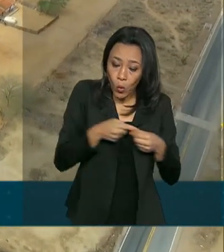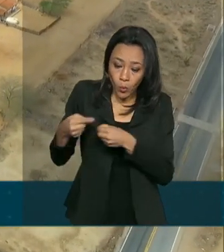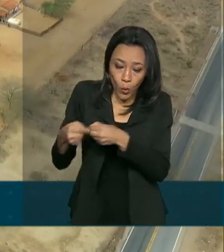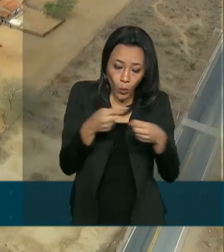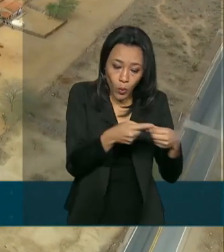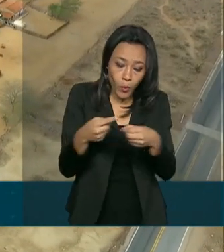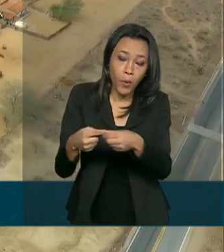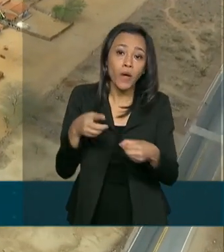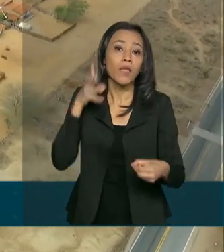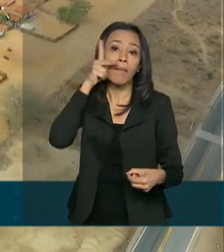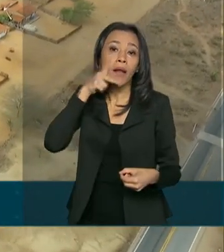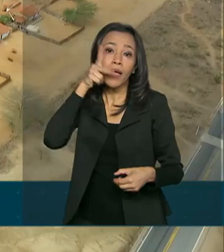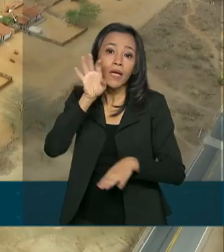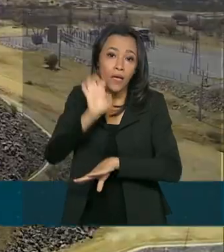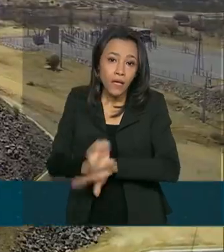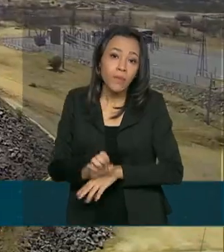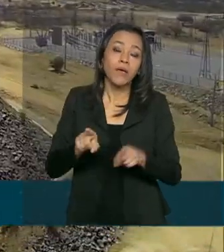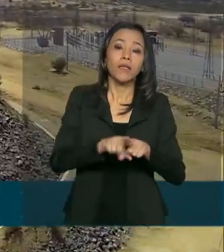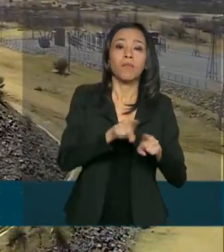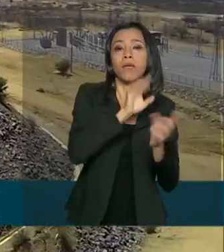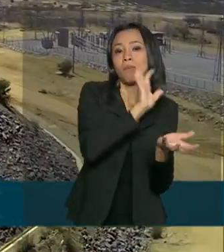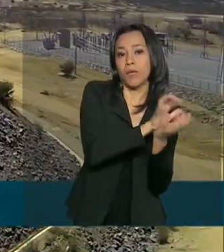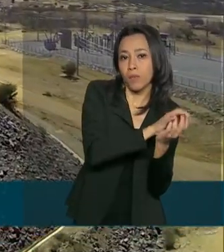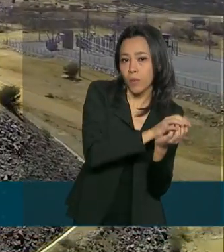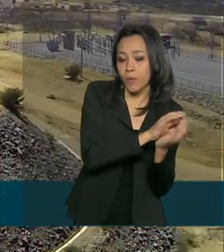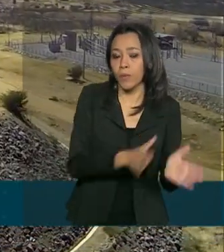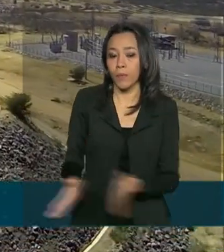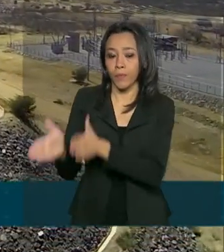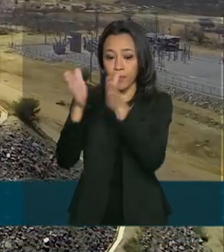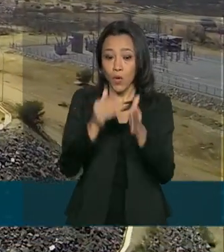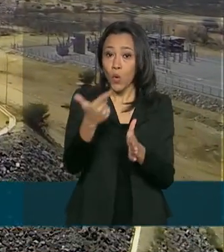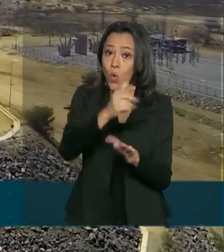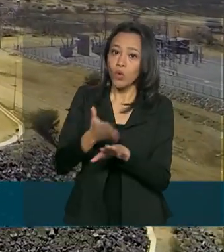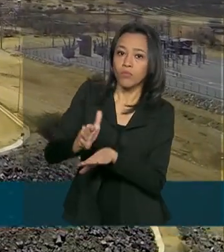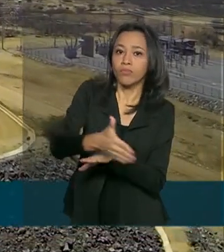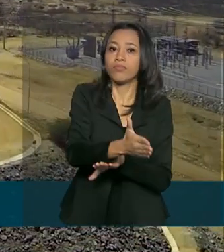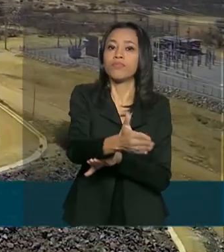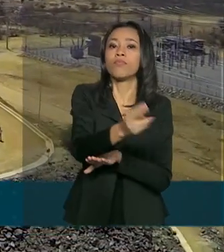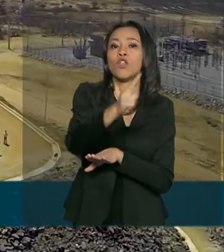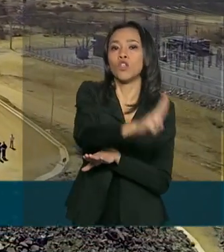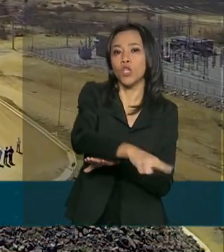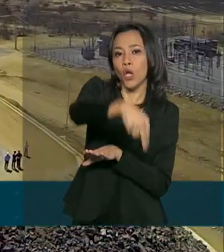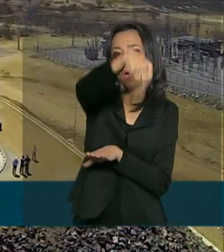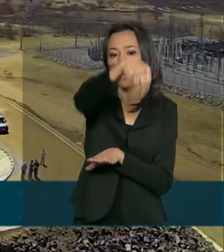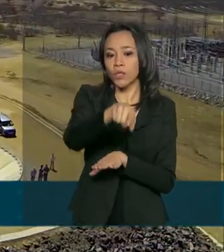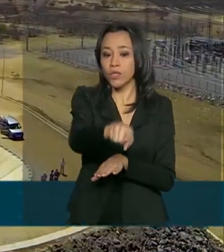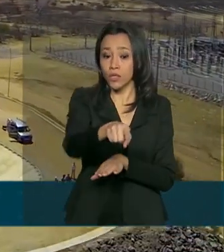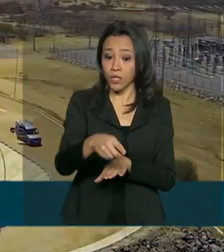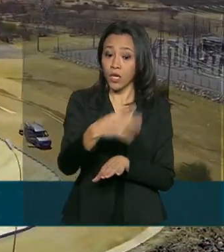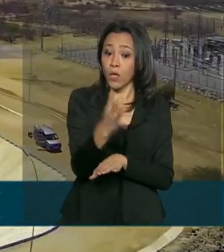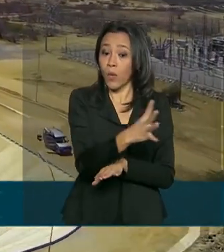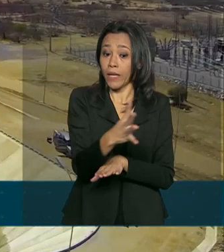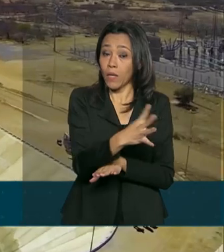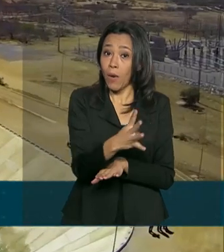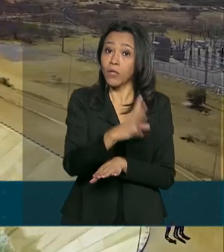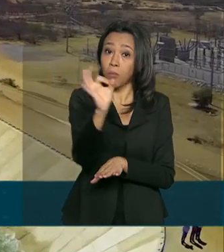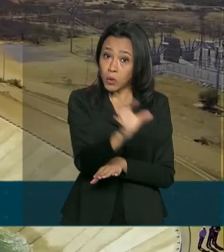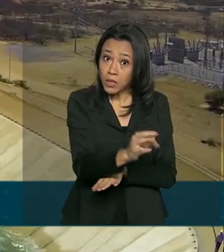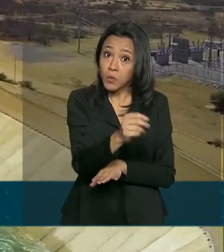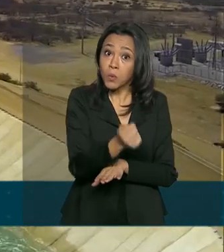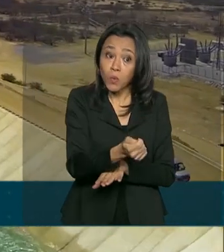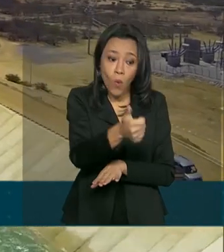da Paraíba e de Pernambuco. O eixo norte, com 97,44% das obras